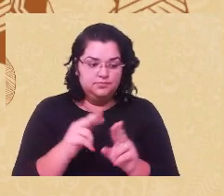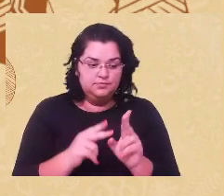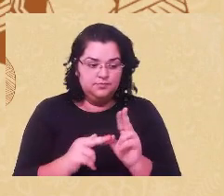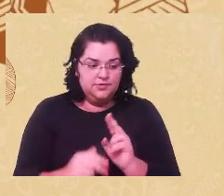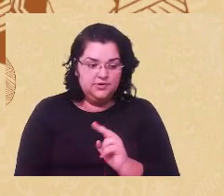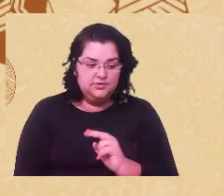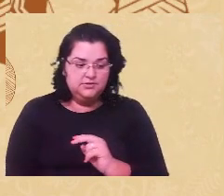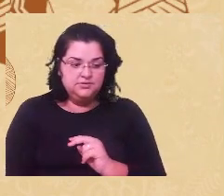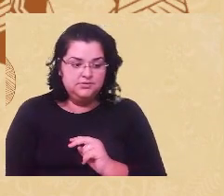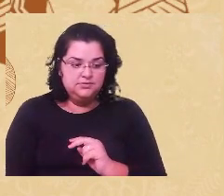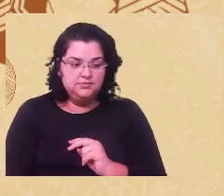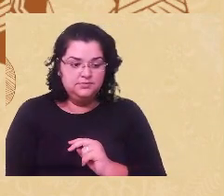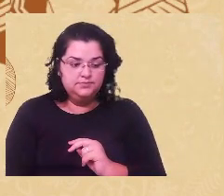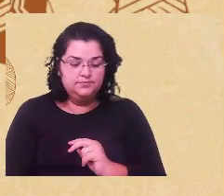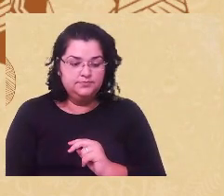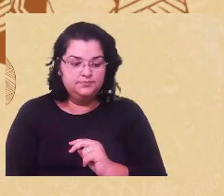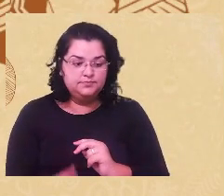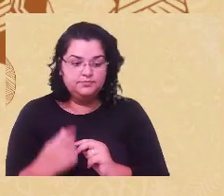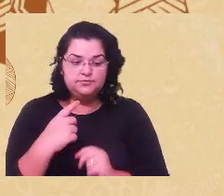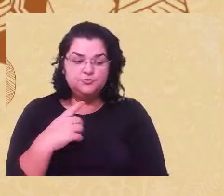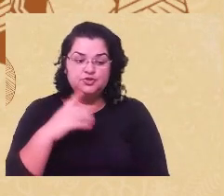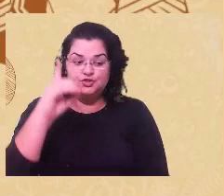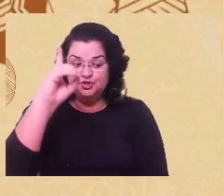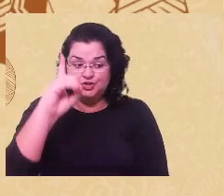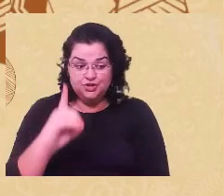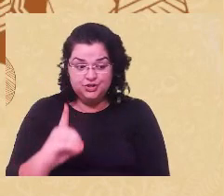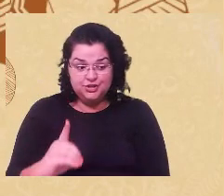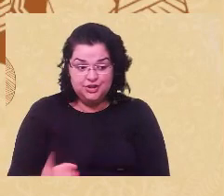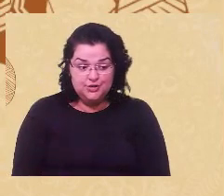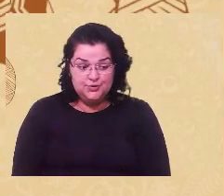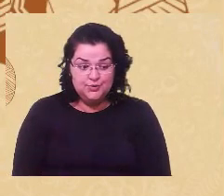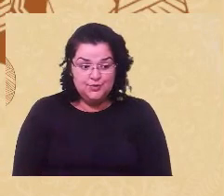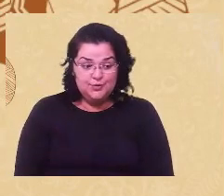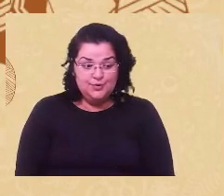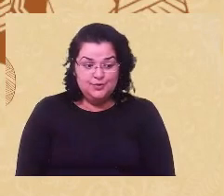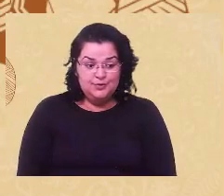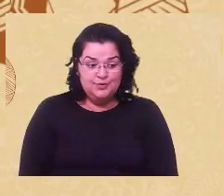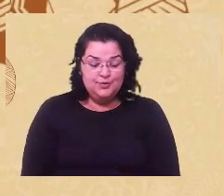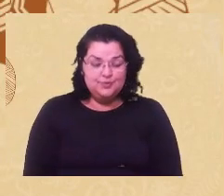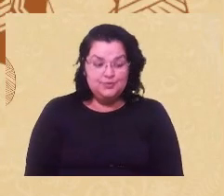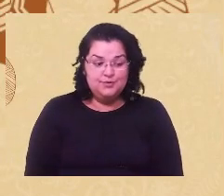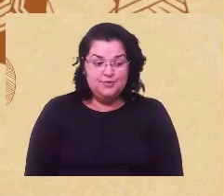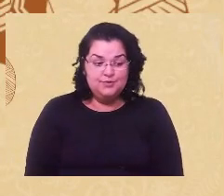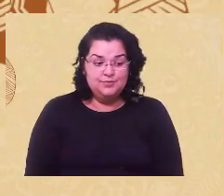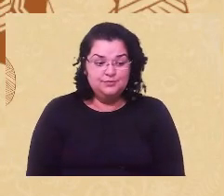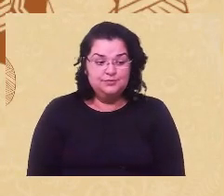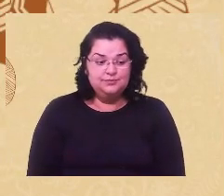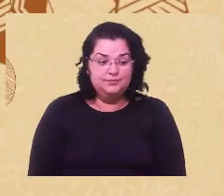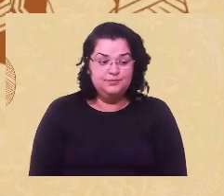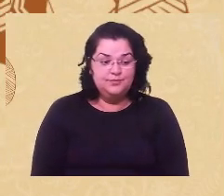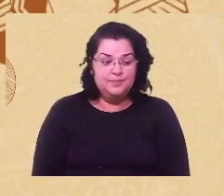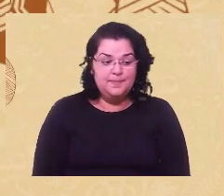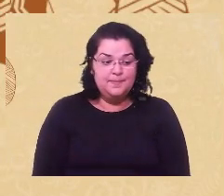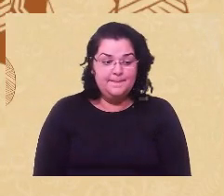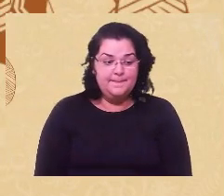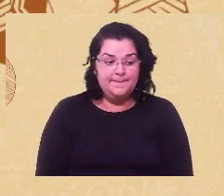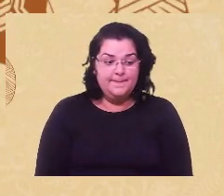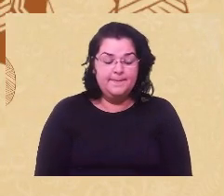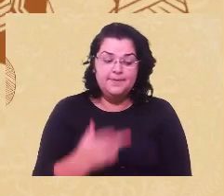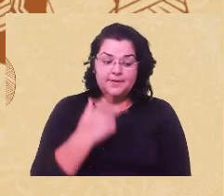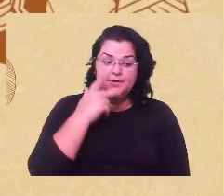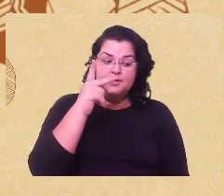ausências de direito. Como dizia Sônia Carneiro, no limite,